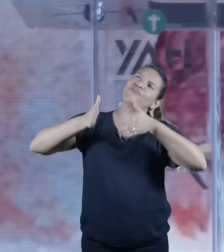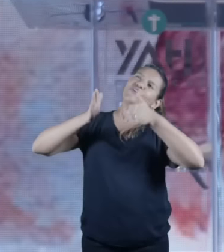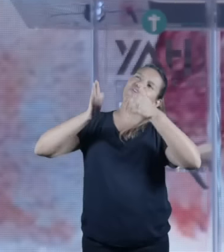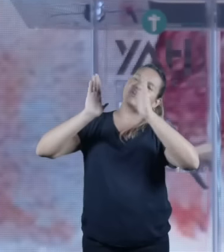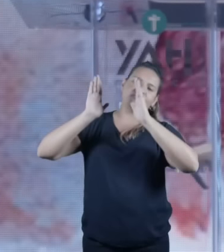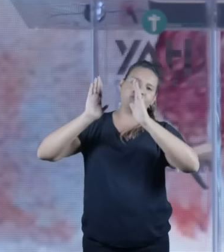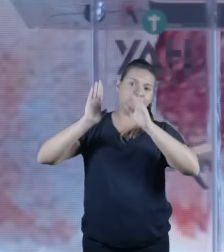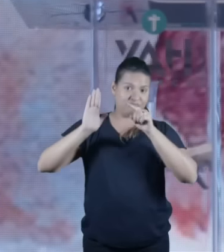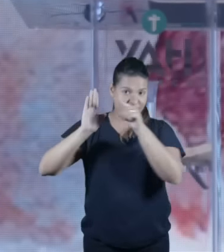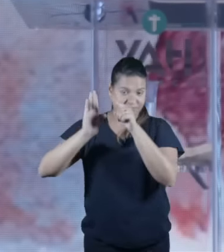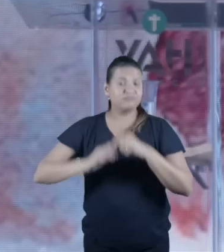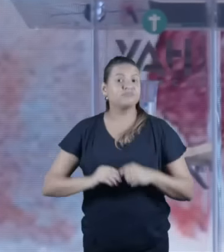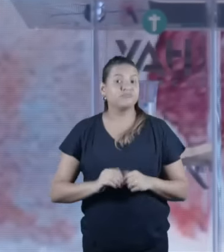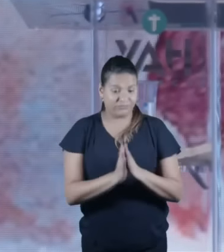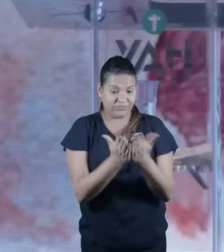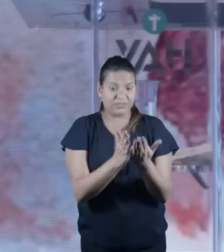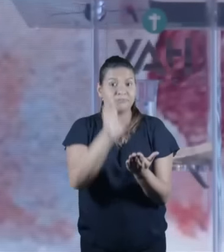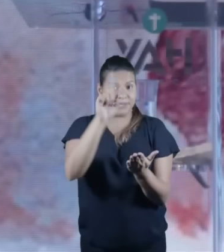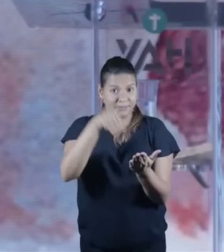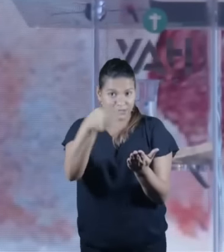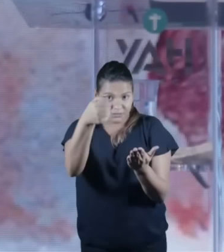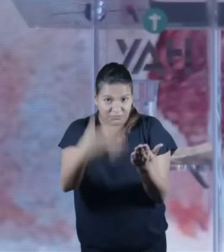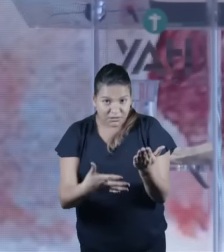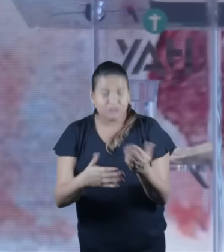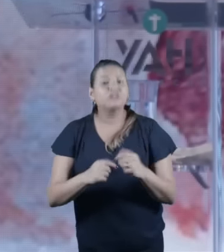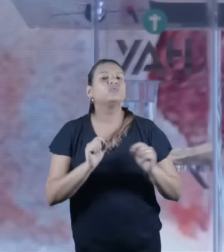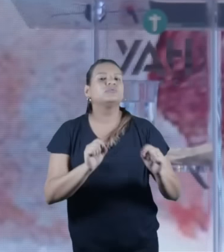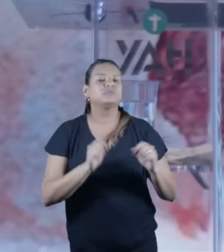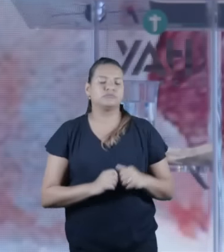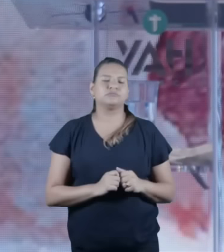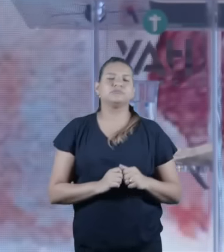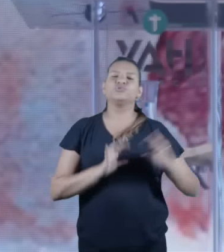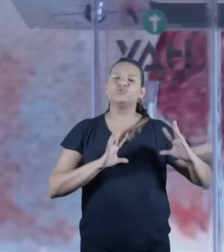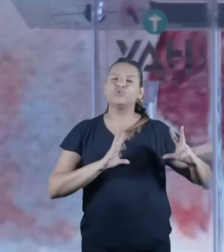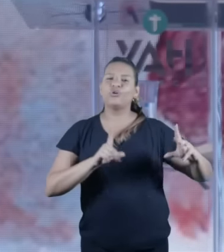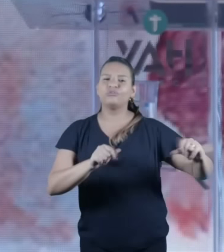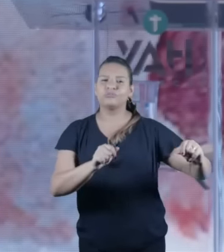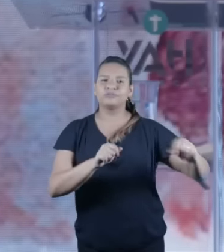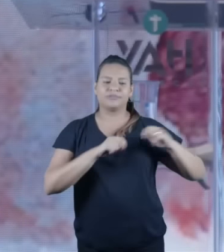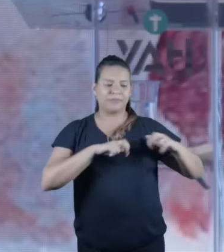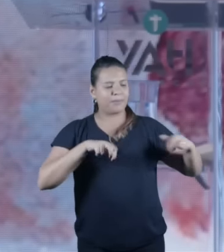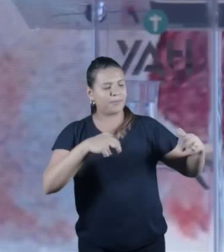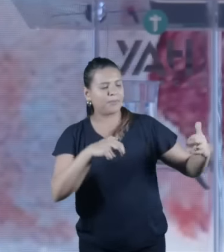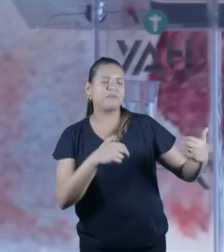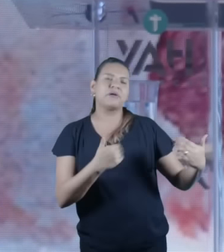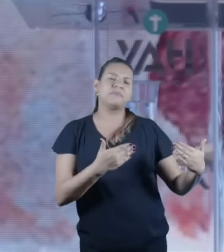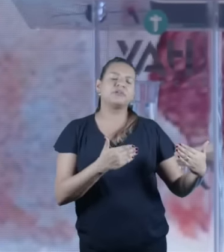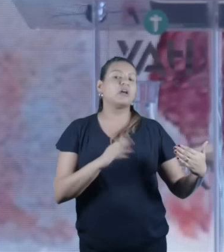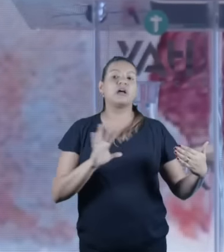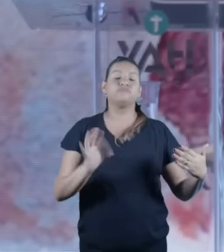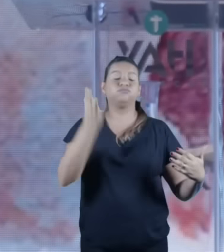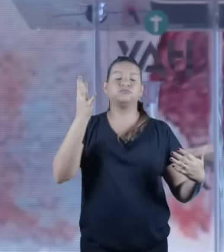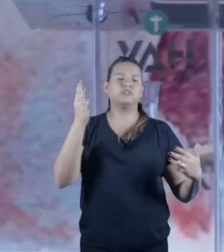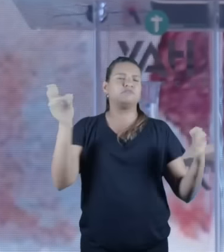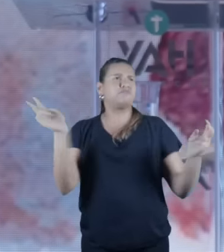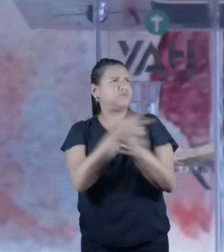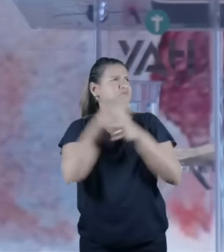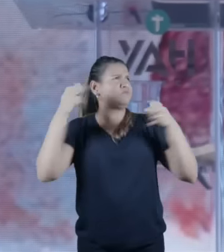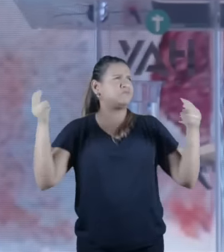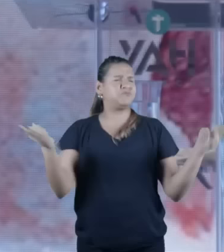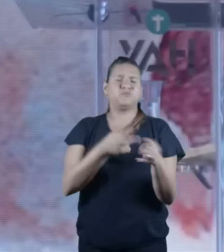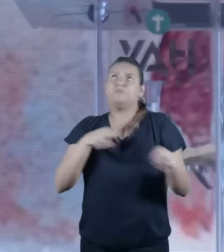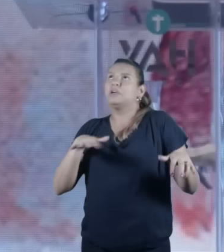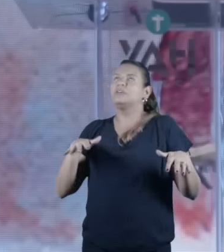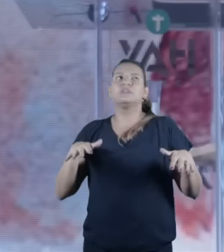Bíblia estavam todos reunidos no mesmo estavam todos reunidos no mesmo lugar e veio de repente um vento veemente impetuoso